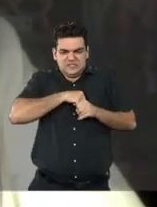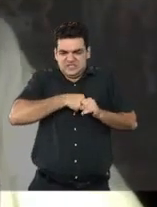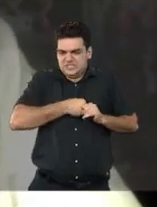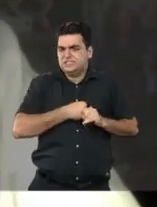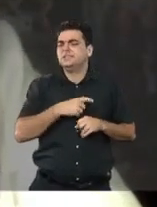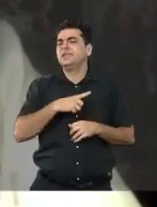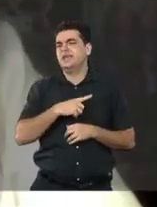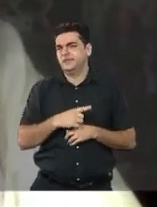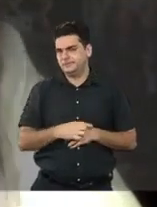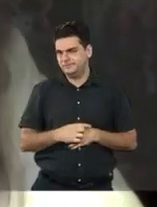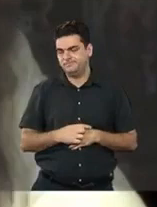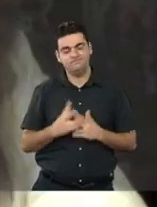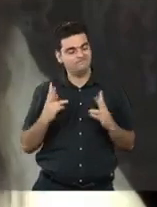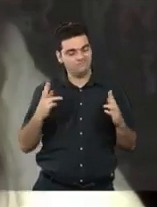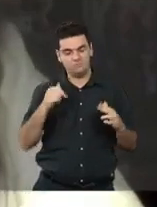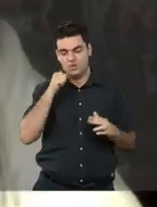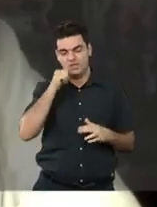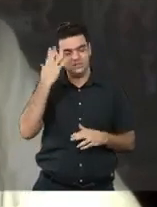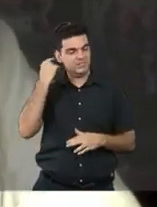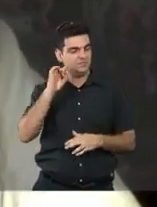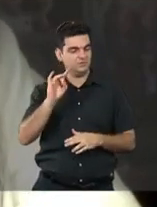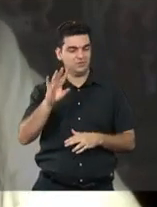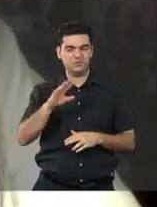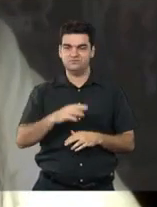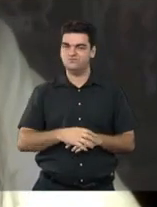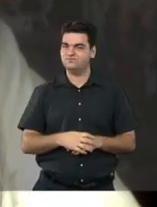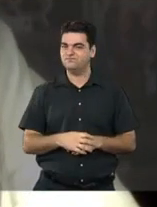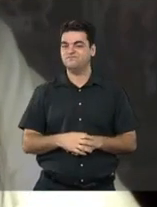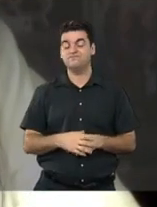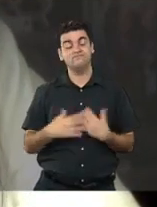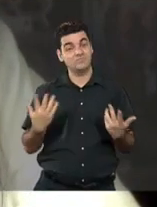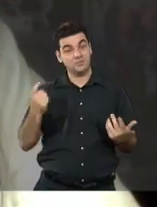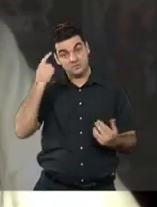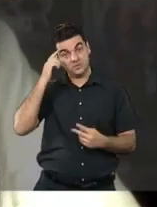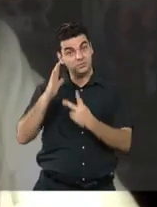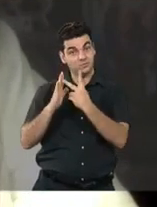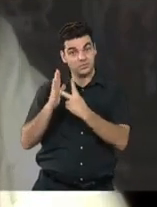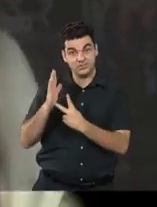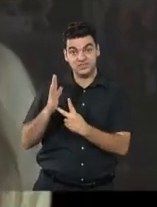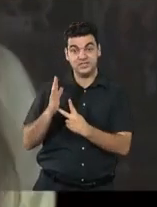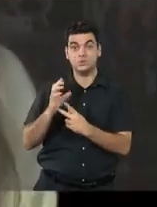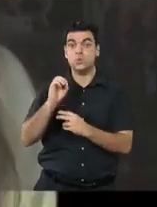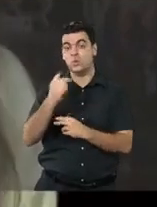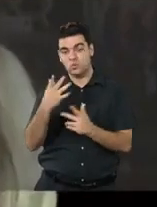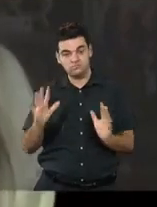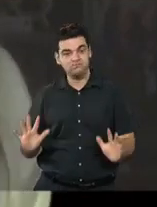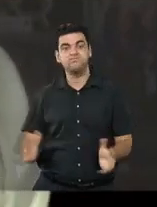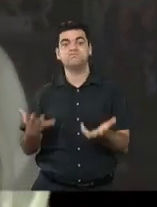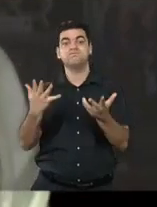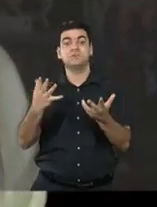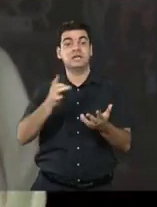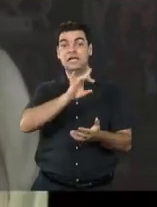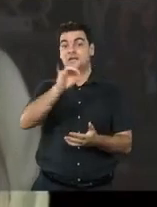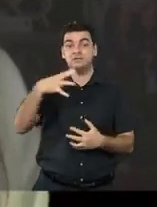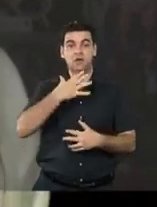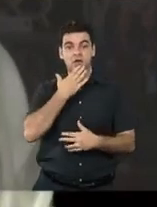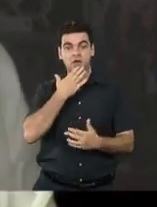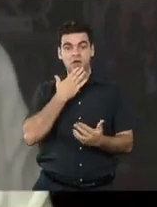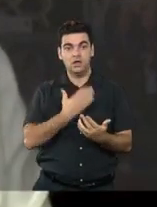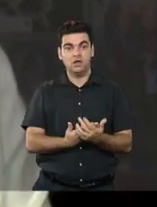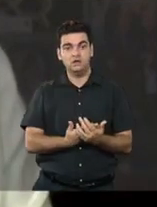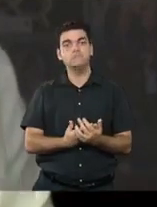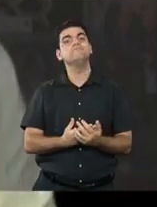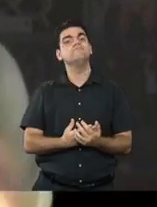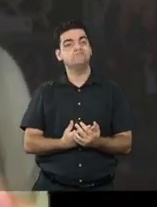Então, isso é muito potente, por isso que um projeto como esse, uma campanha como essa, deixa todo mundo besta, porque